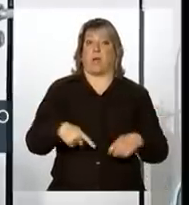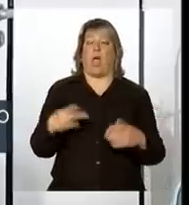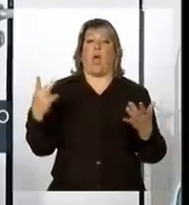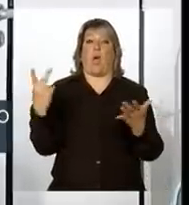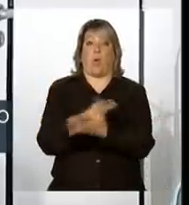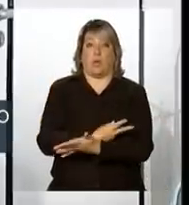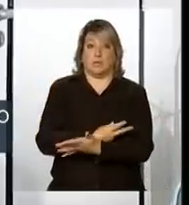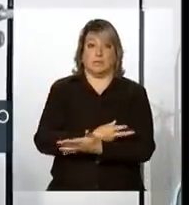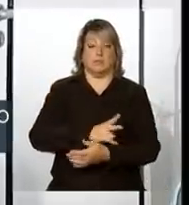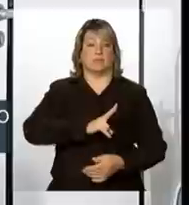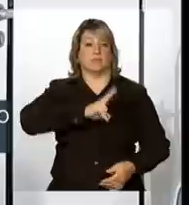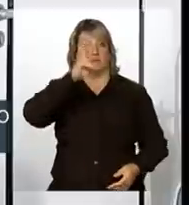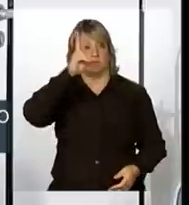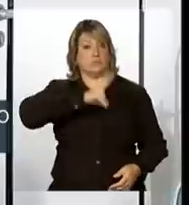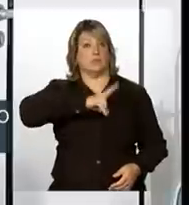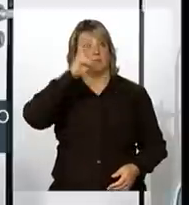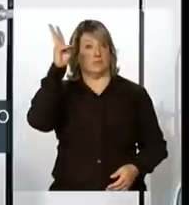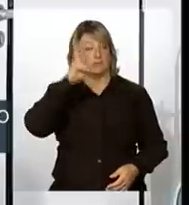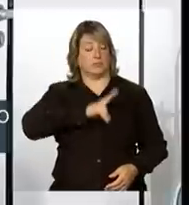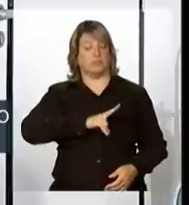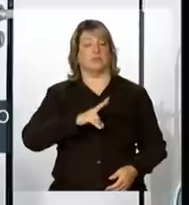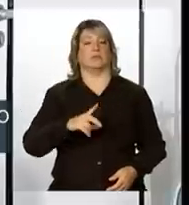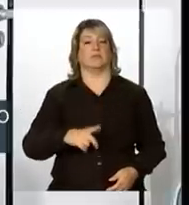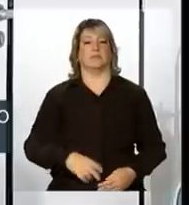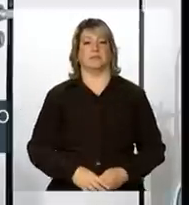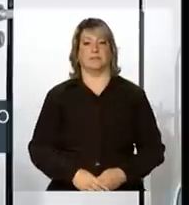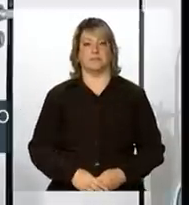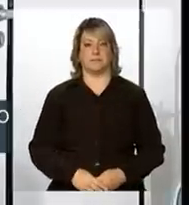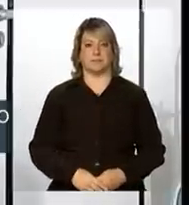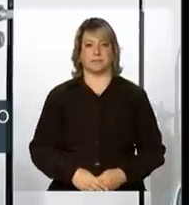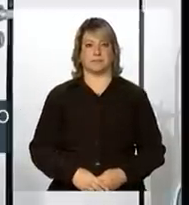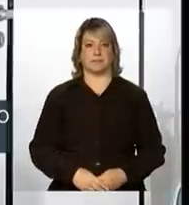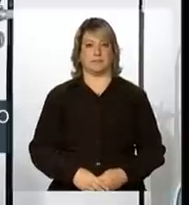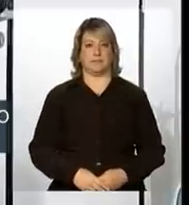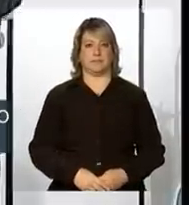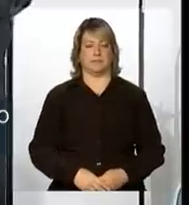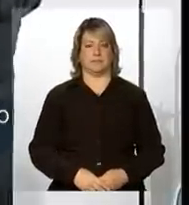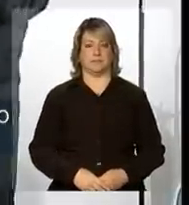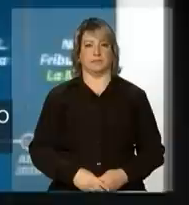extremos está muito presente. Certo?